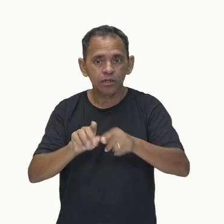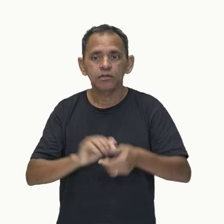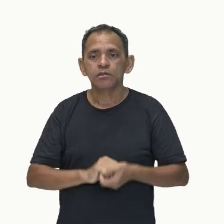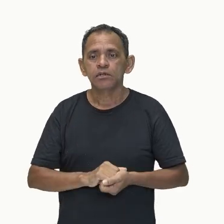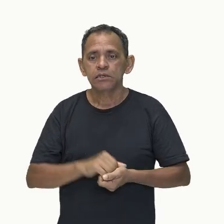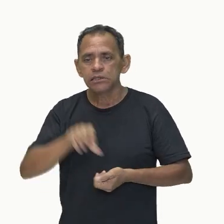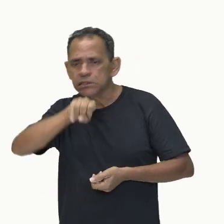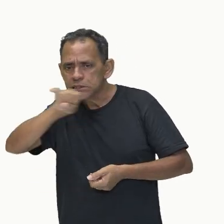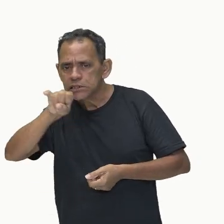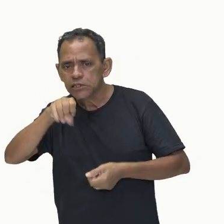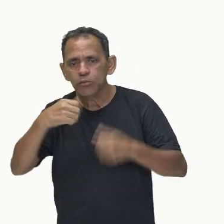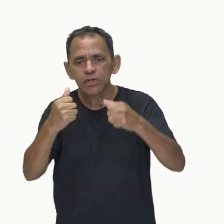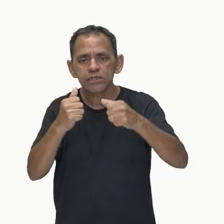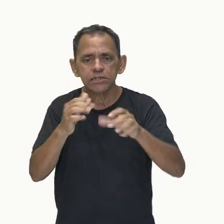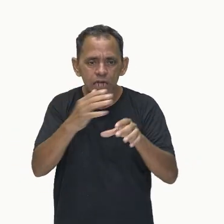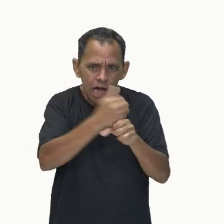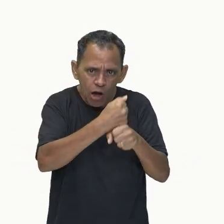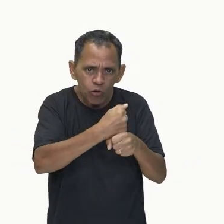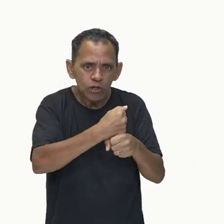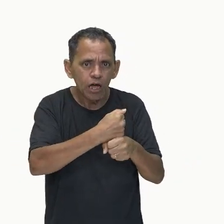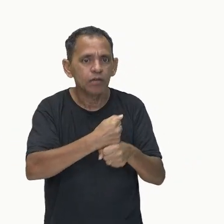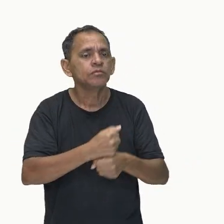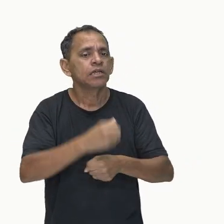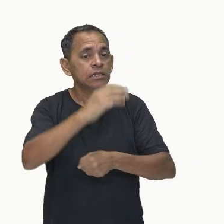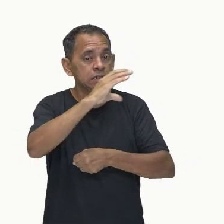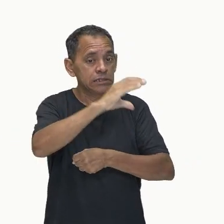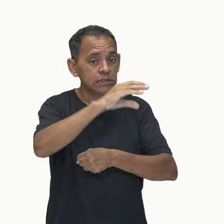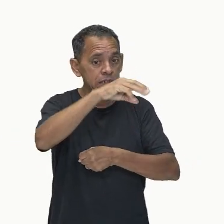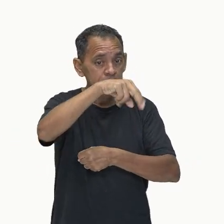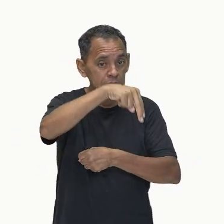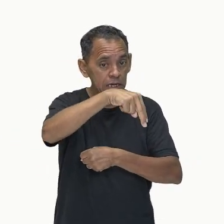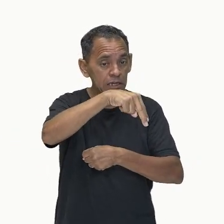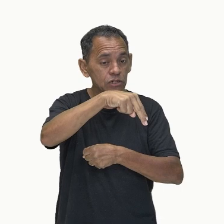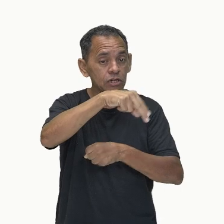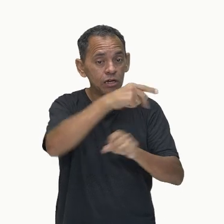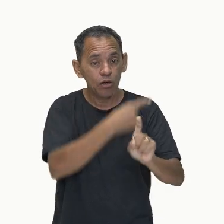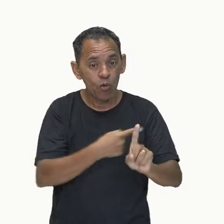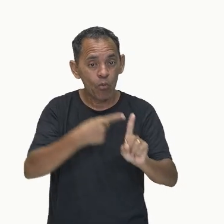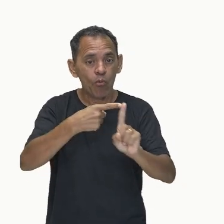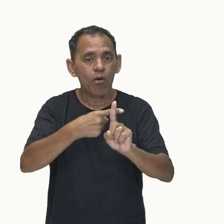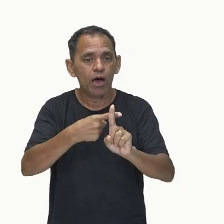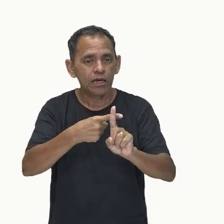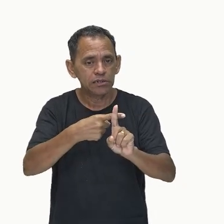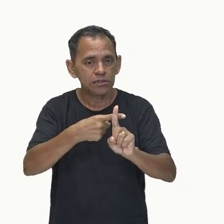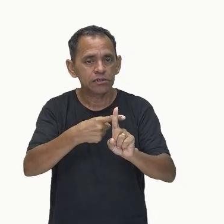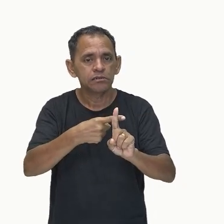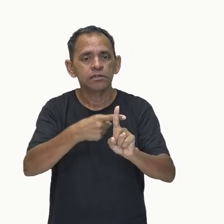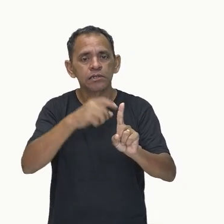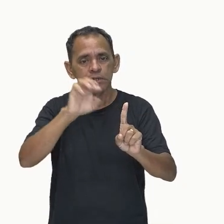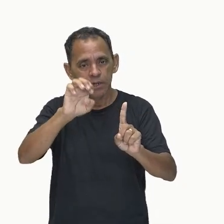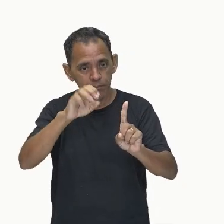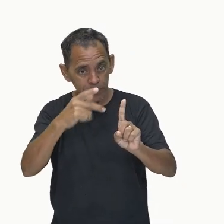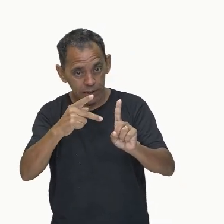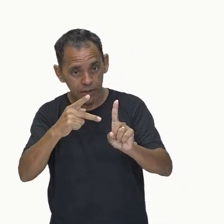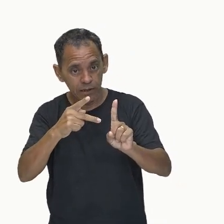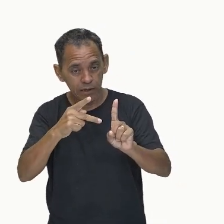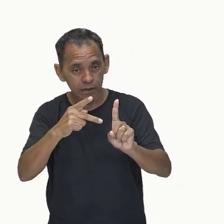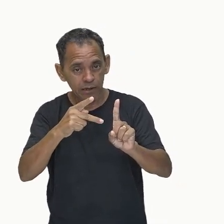aqui, eu vou precisar fazer a cinética mais a potencial dele, tá, pessoal? Mais a energia potencial desse sistema